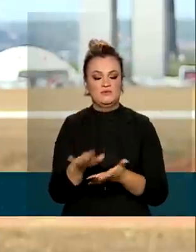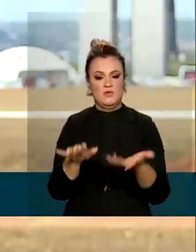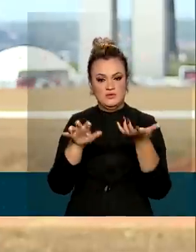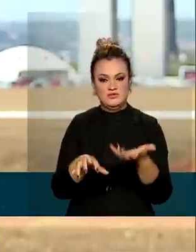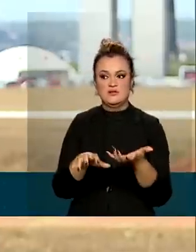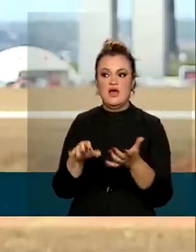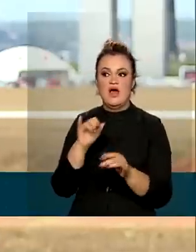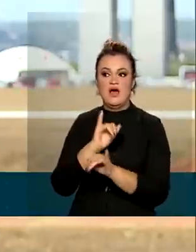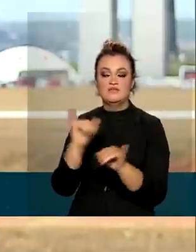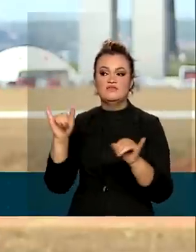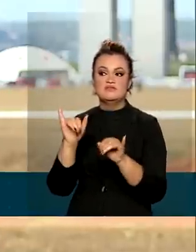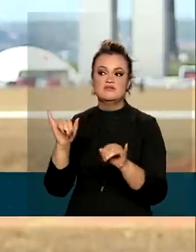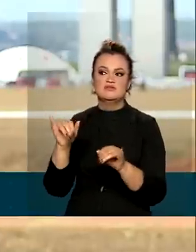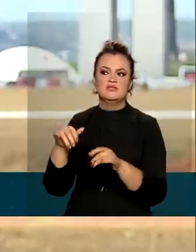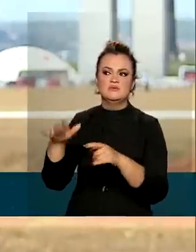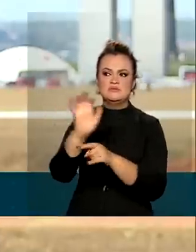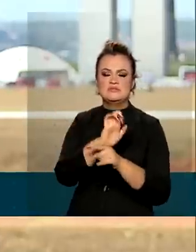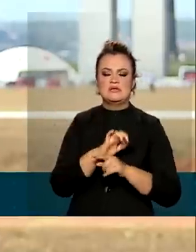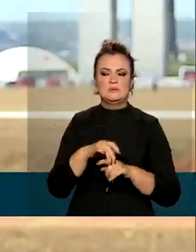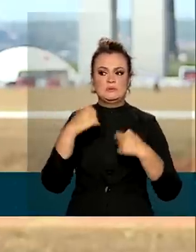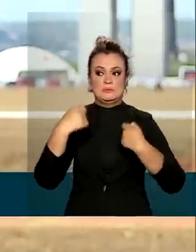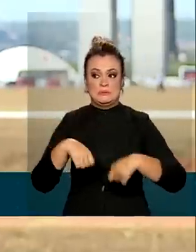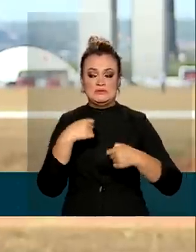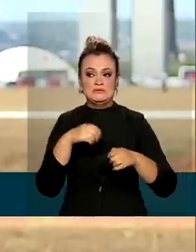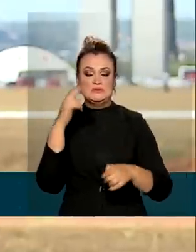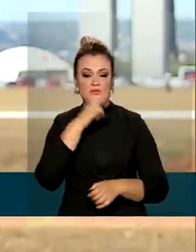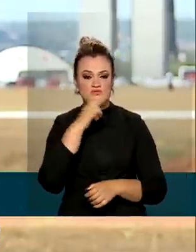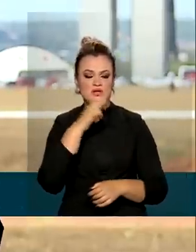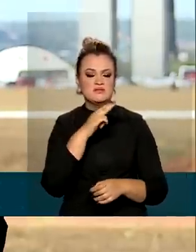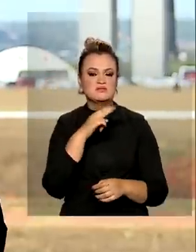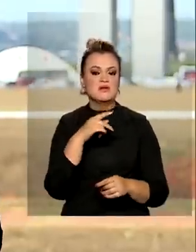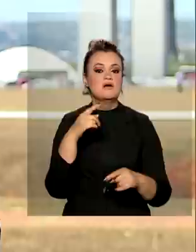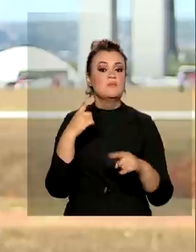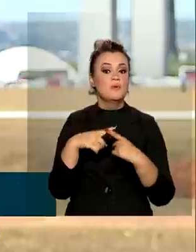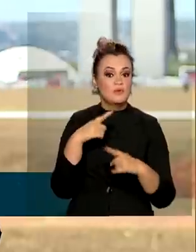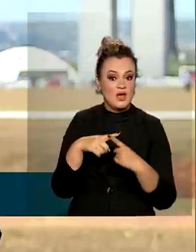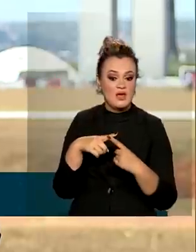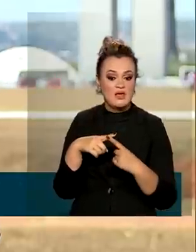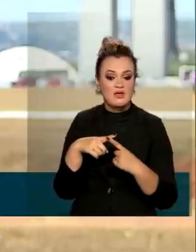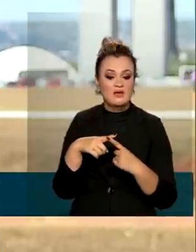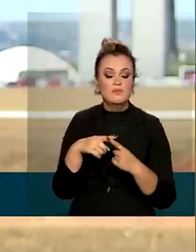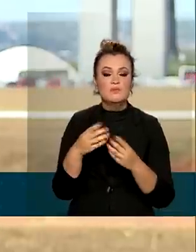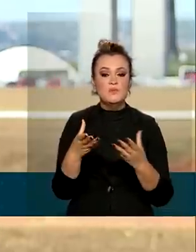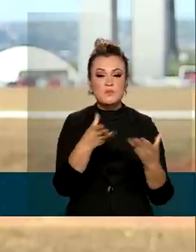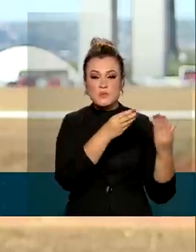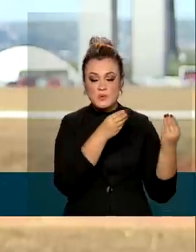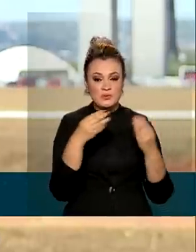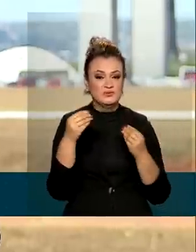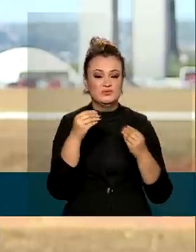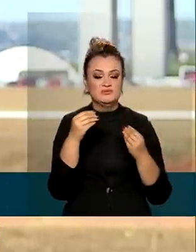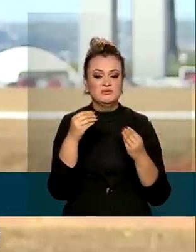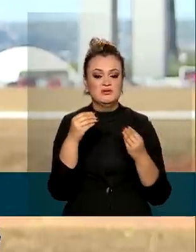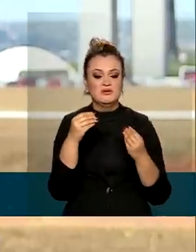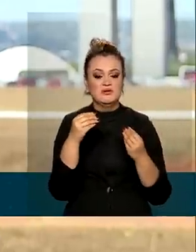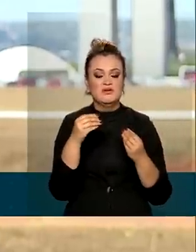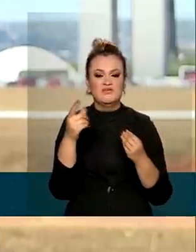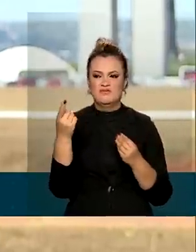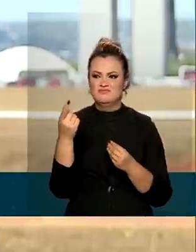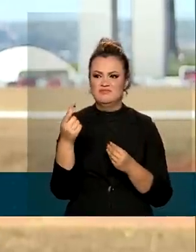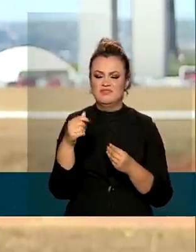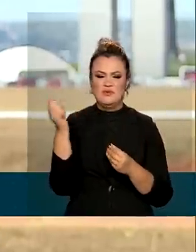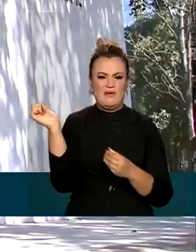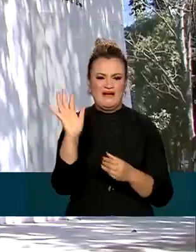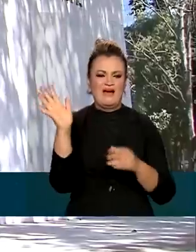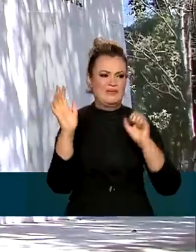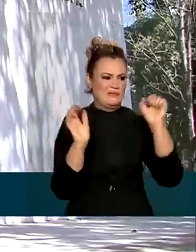emergência no país. E a justificativa para isso foi o aumento extraordinário e imprevisível nos preços do